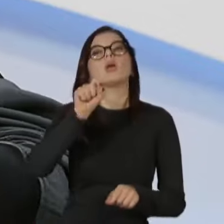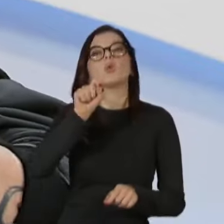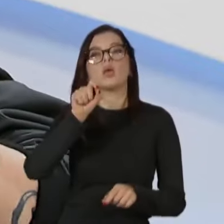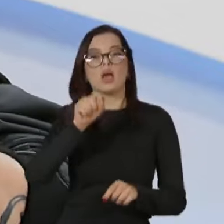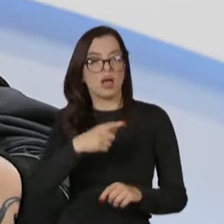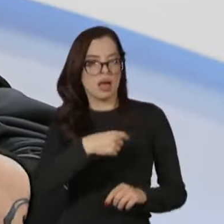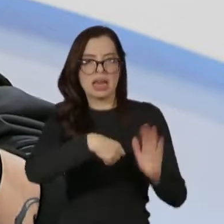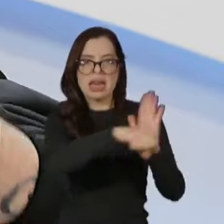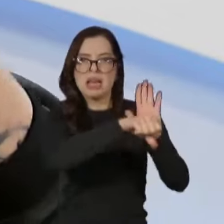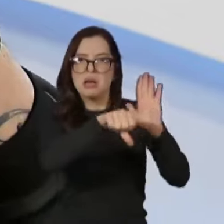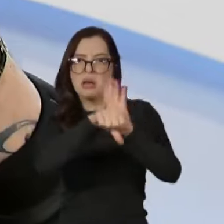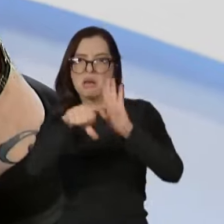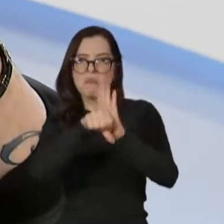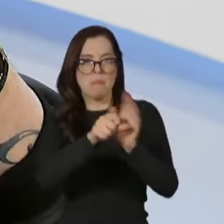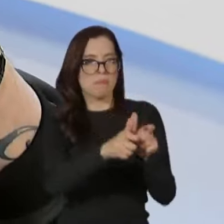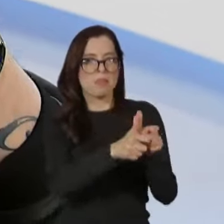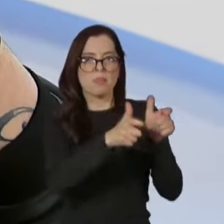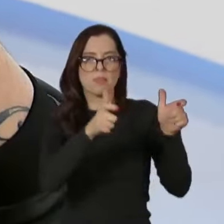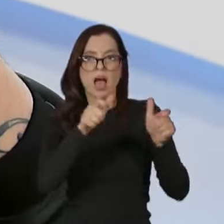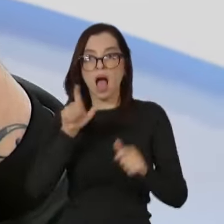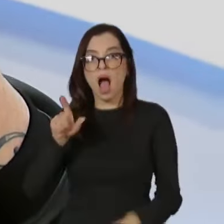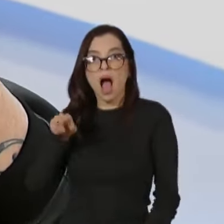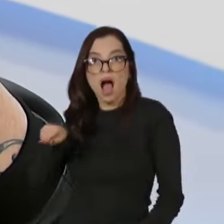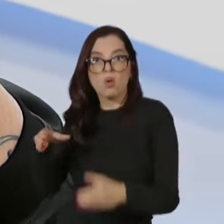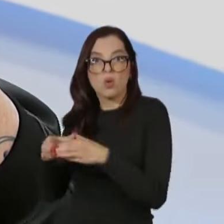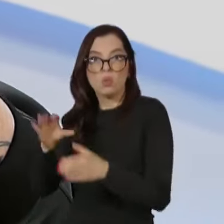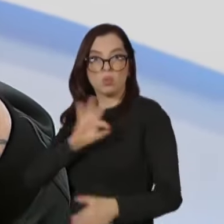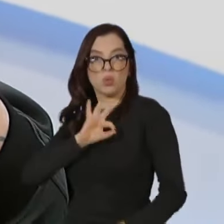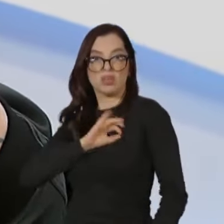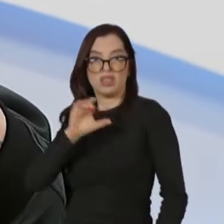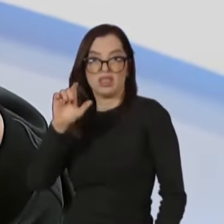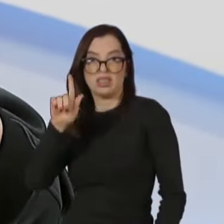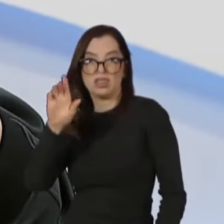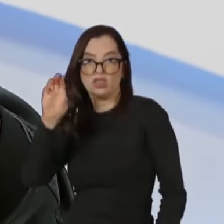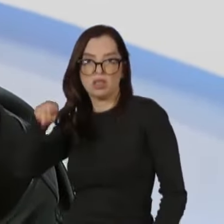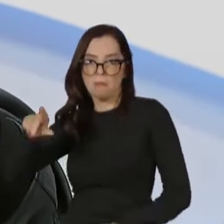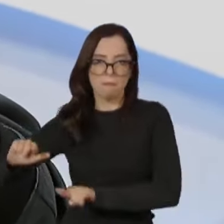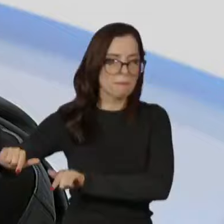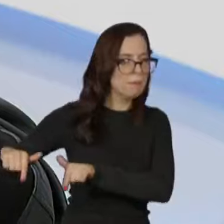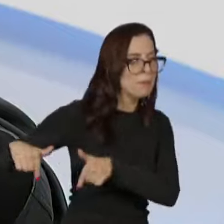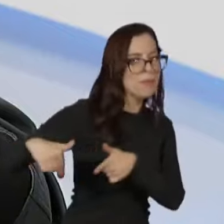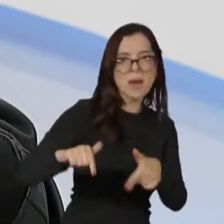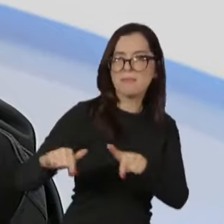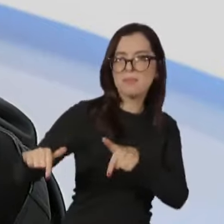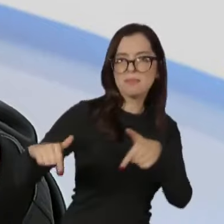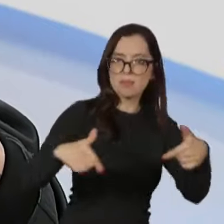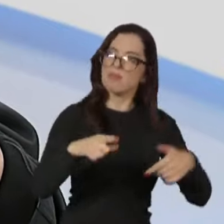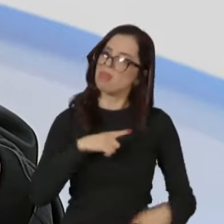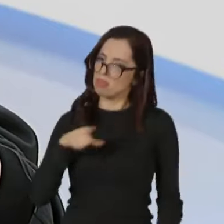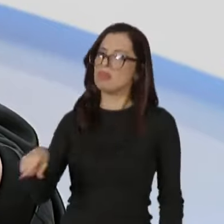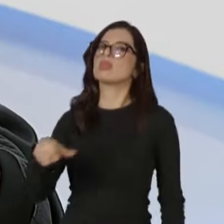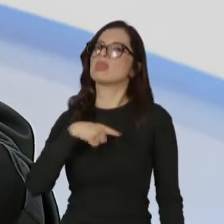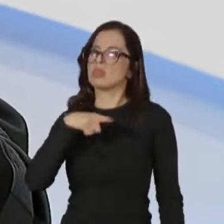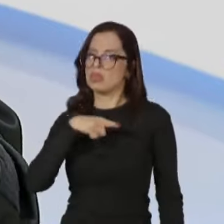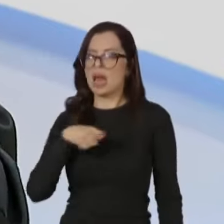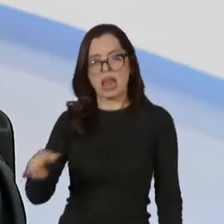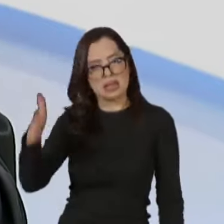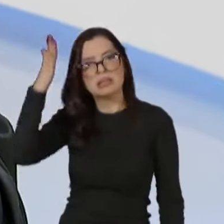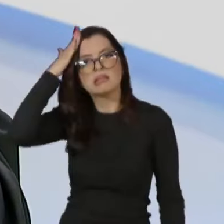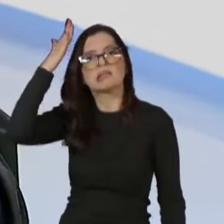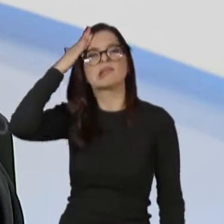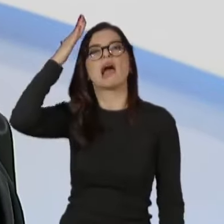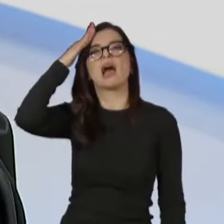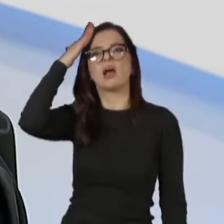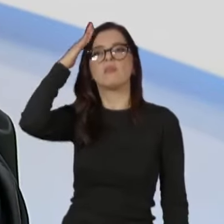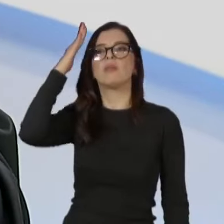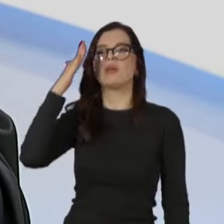absurda que nós temos. Você sabe como um bom repórter investigativo que é. Você sabe muito bem que o que tem